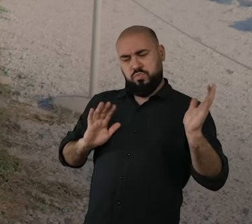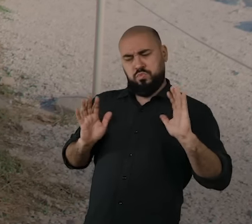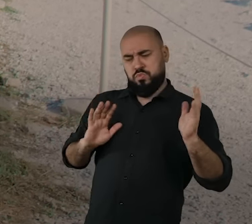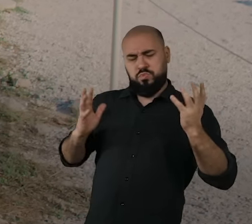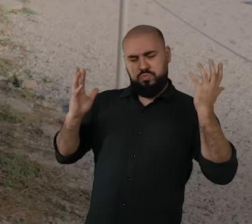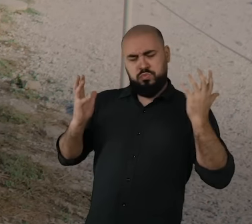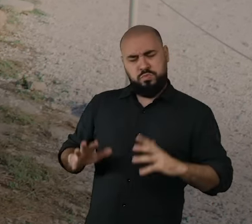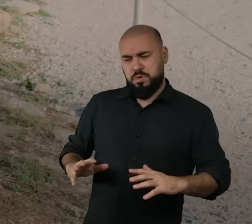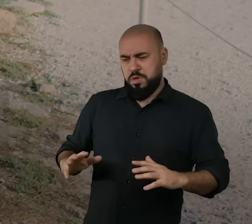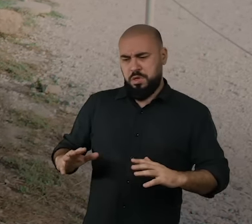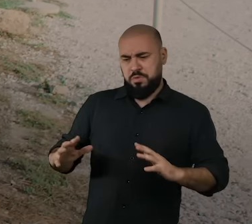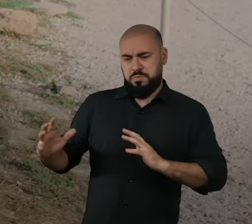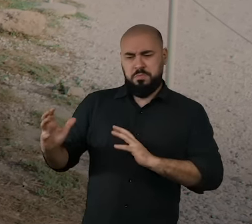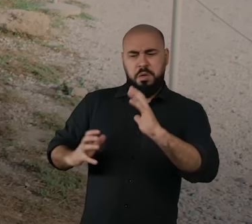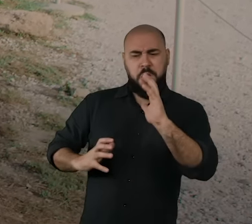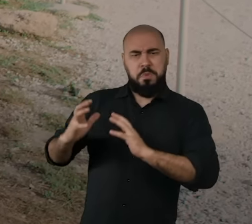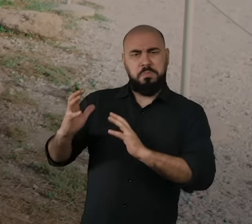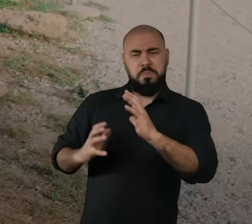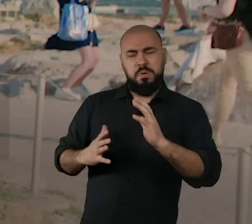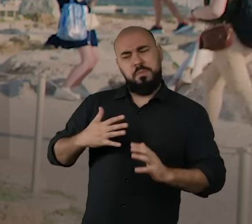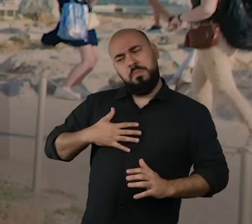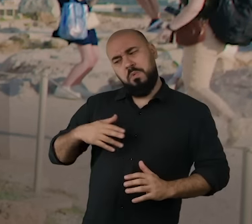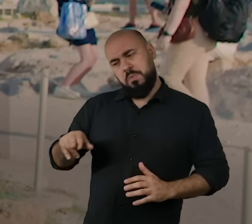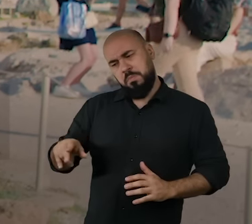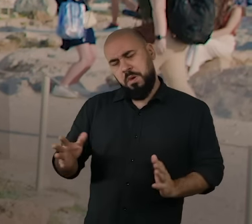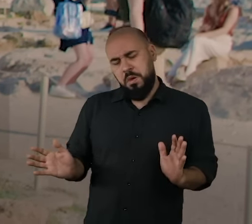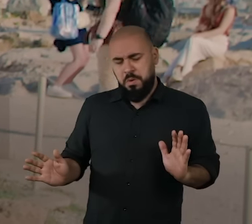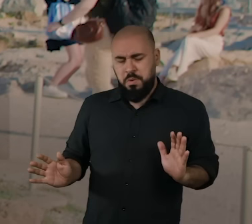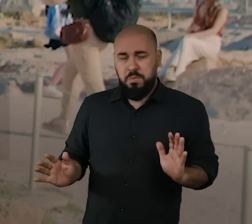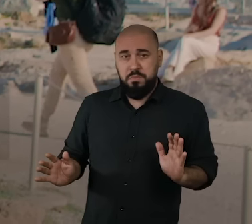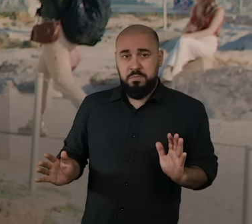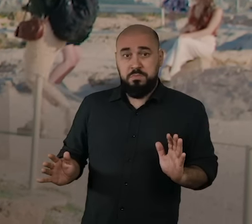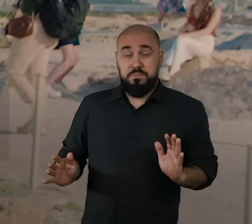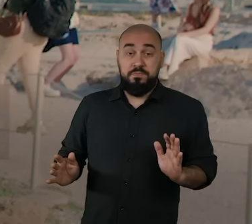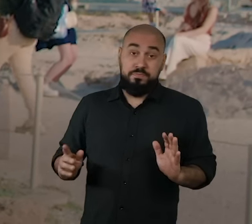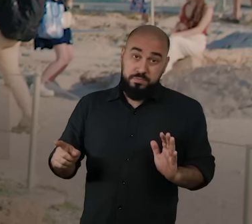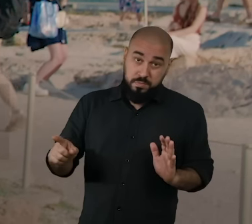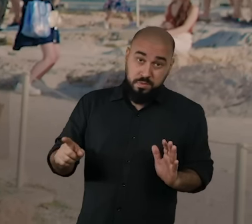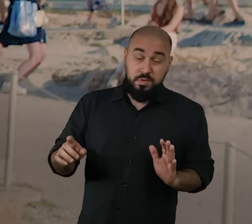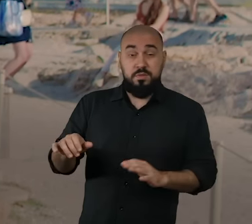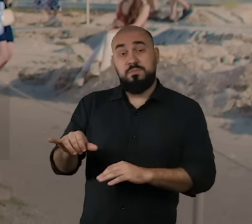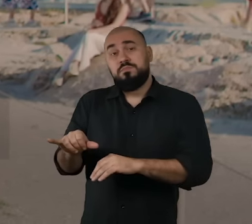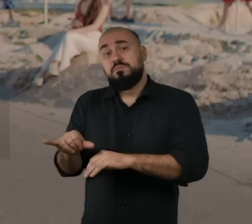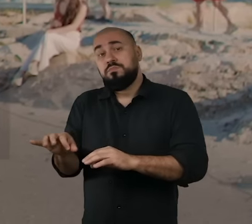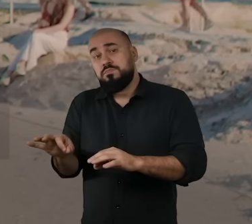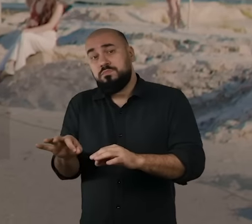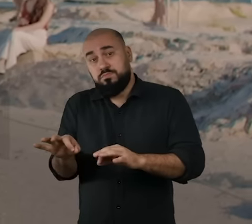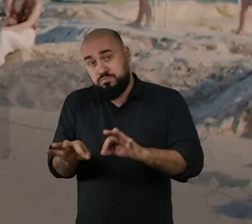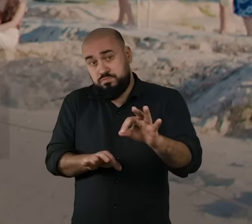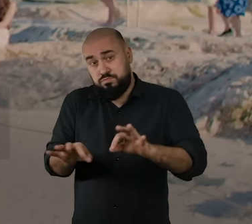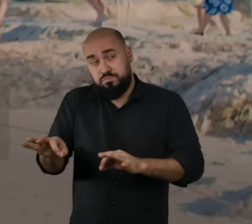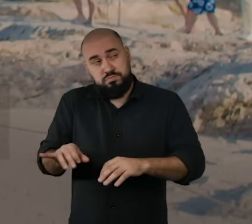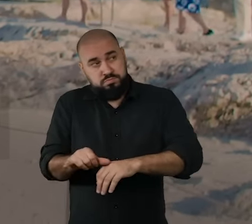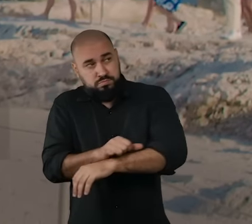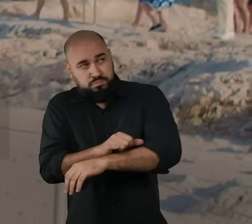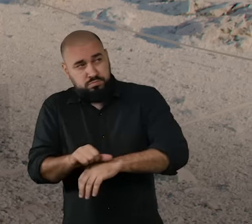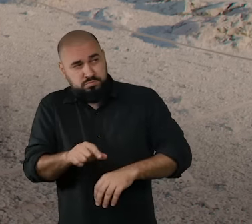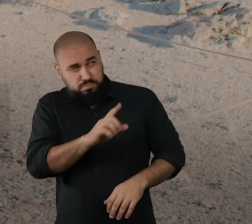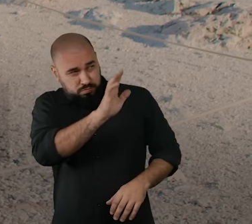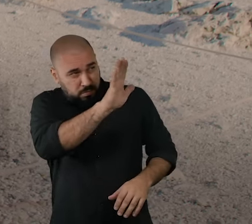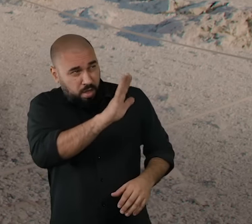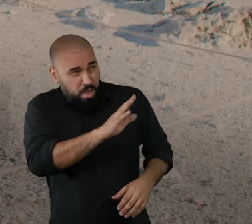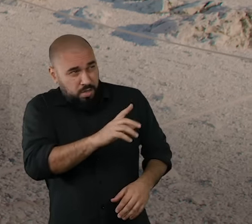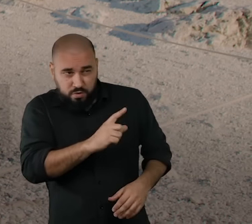uma guerra com seu próprio irmão Hades. Em virtude disso, Deméter arquitetou um plano de vingança contra Zeus.